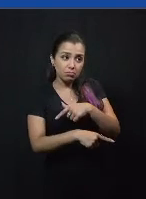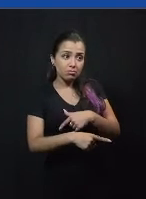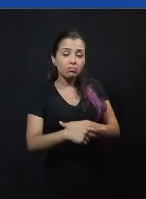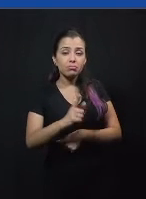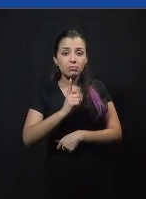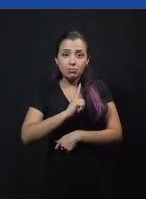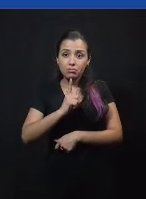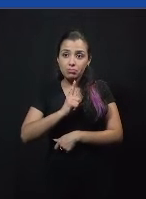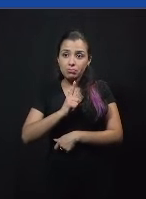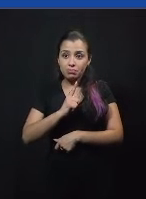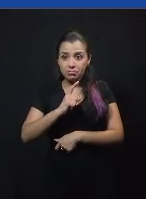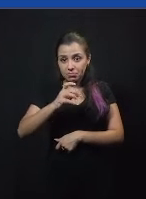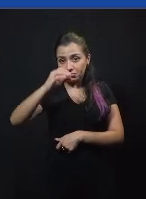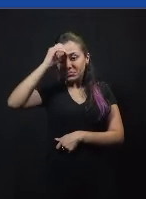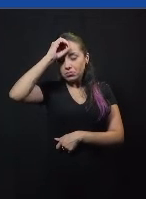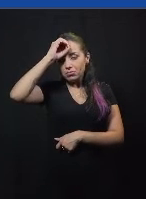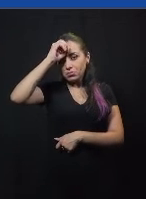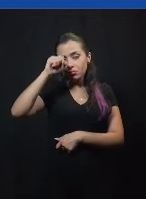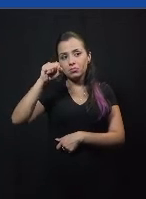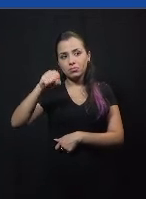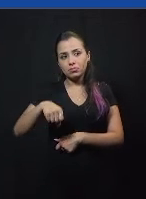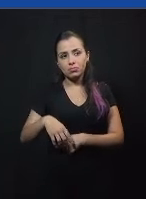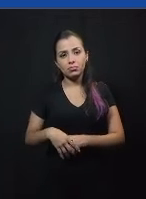a maior tolerância a opiniões divergentes.